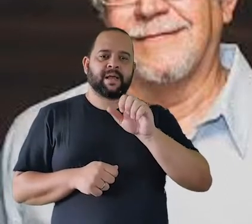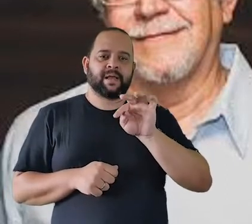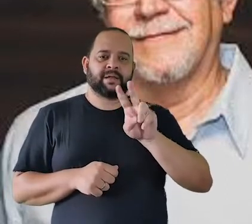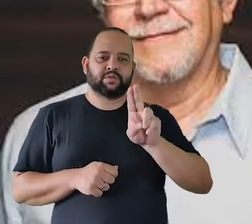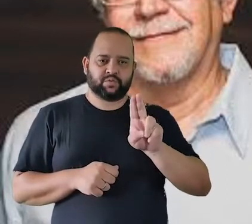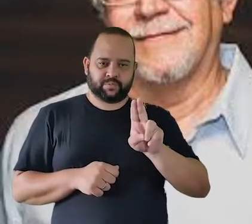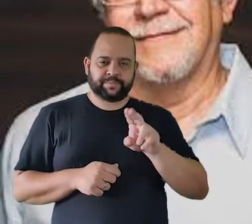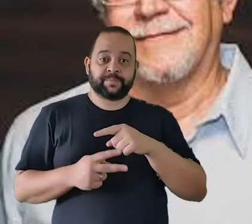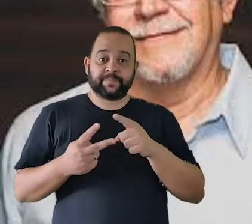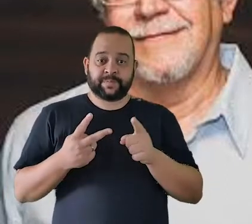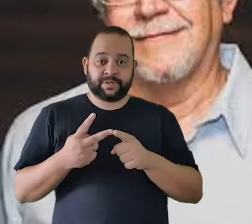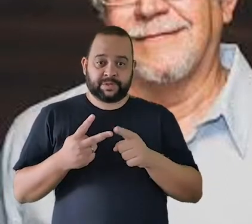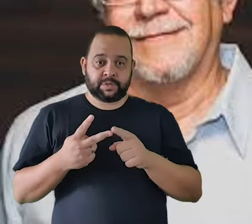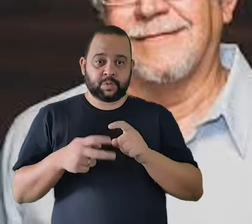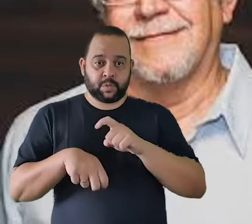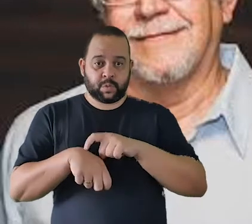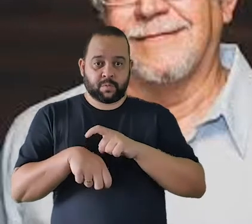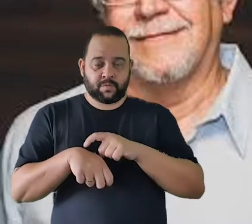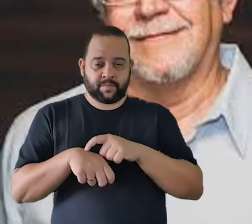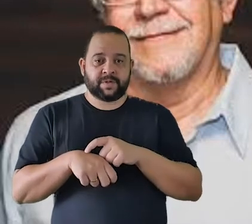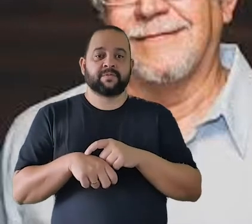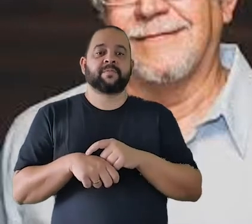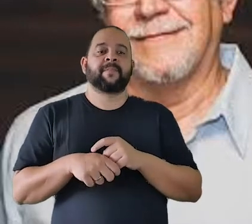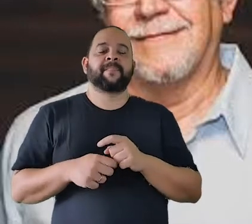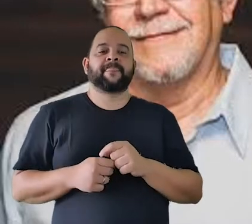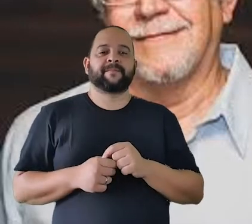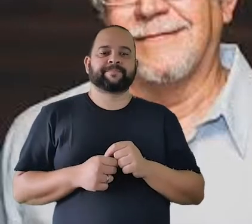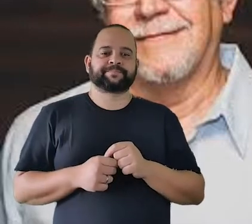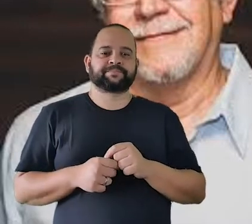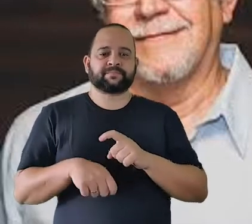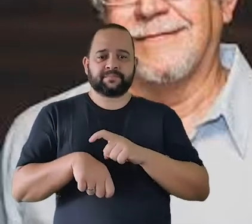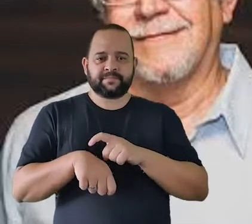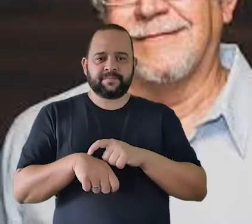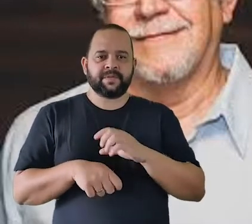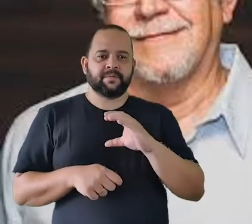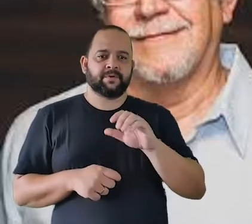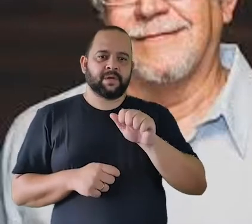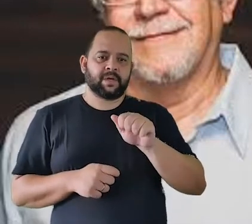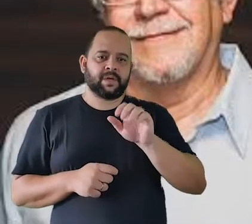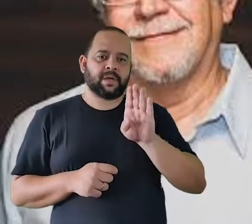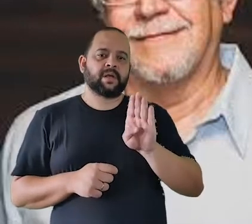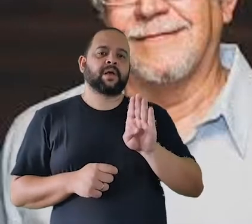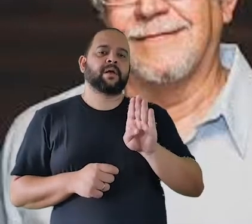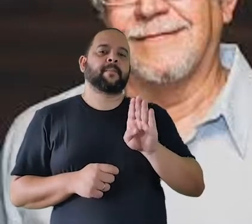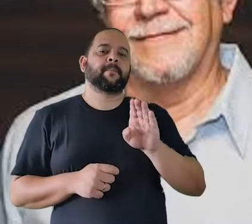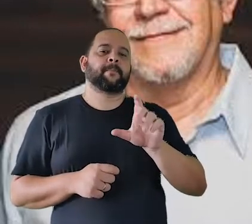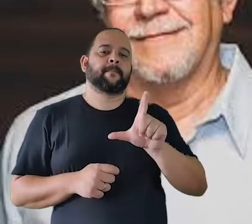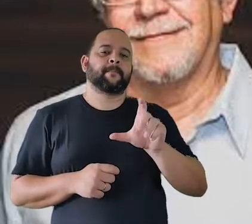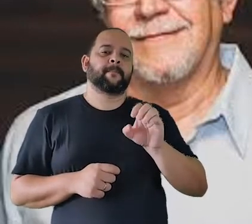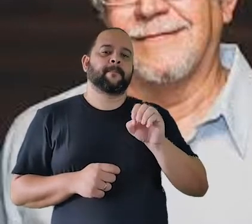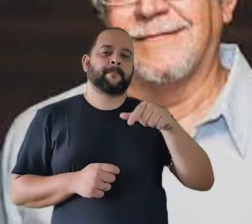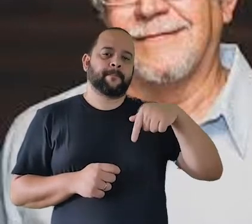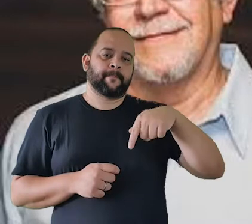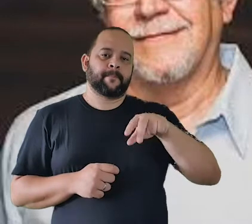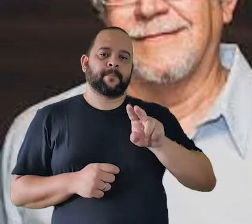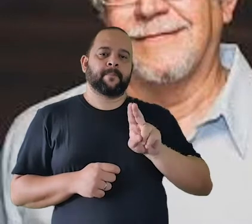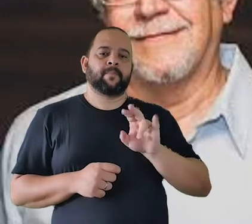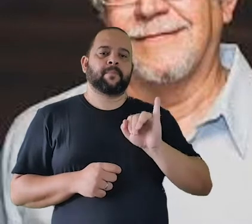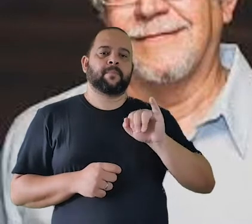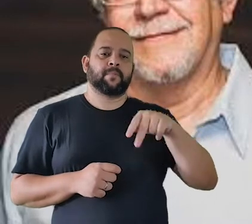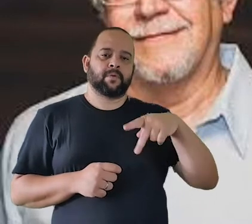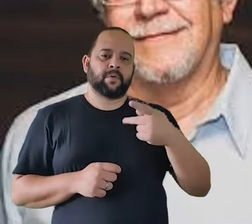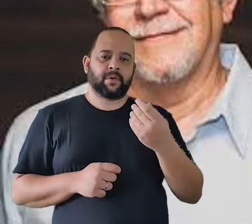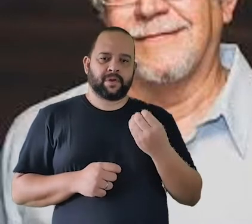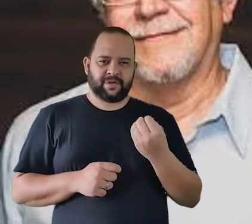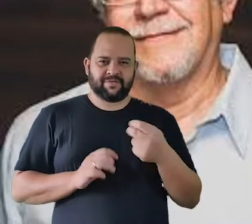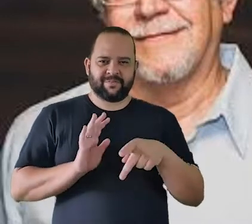O segundo movimento, o segundo momento, é o Tempo de Caboclinhos. Caboclinhos é um ritmo característico do Nordeste, uma manifestação típica